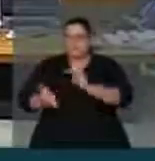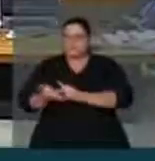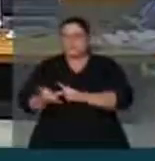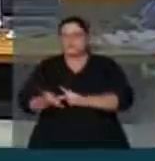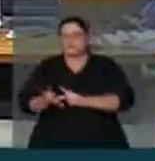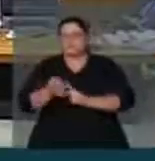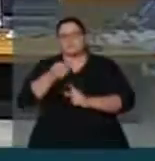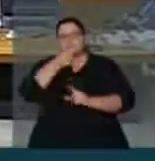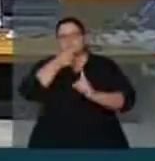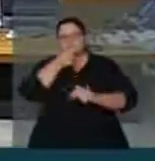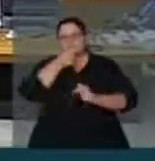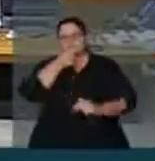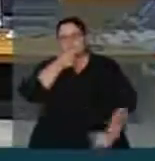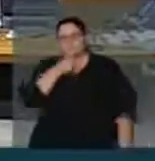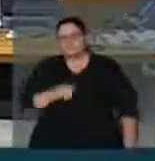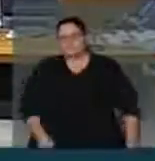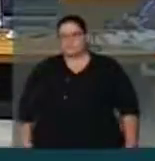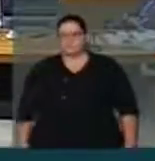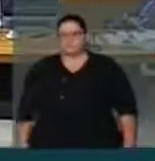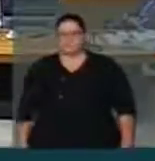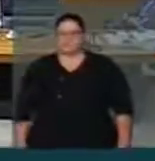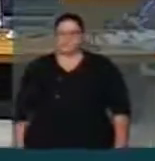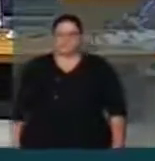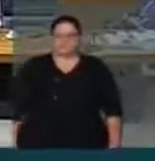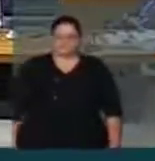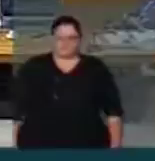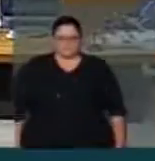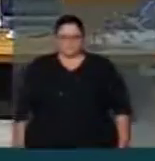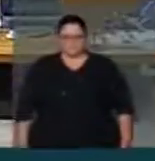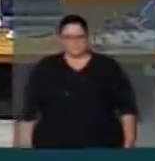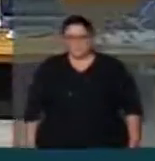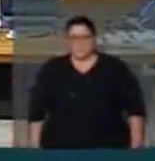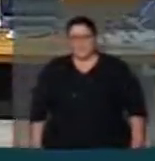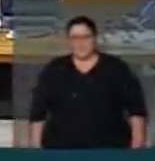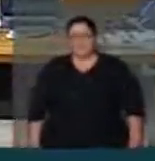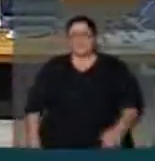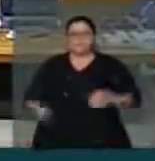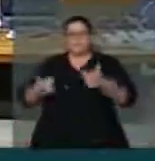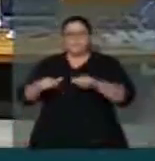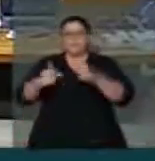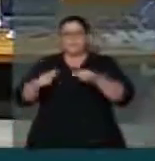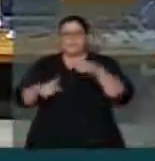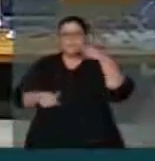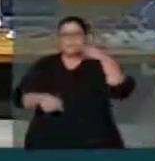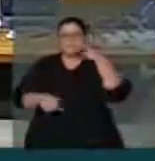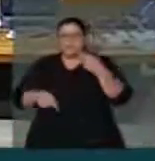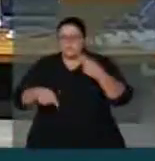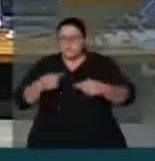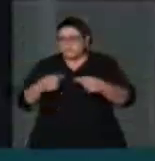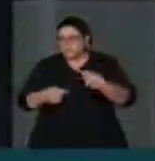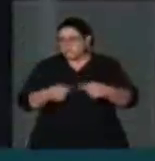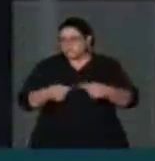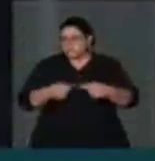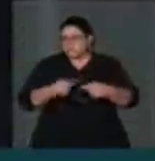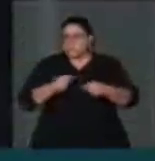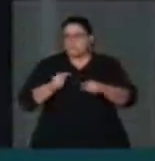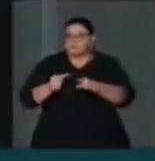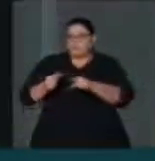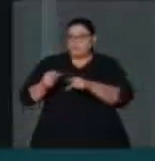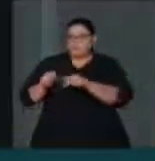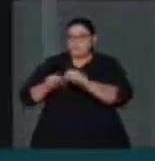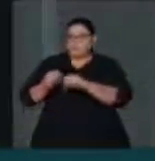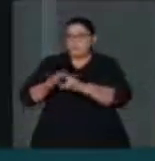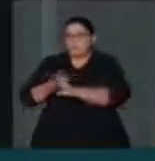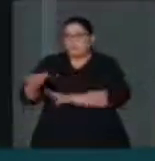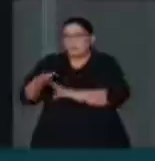Não tem uma política de Estado para orientar os nossos